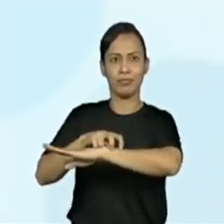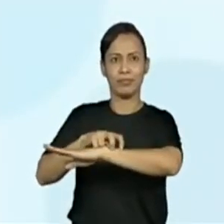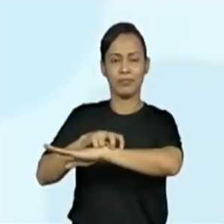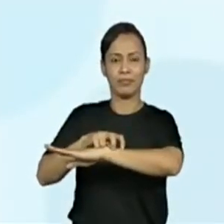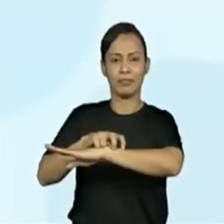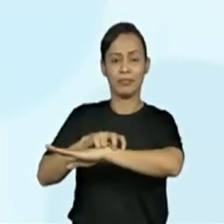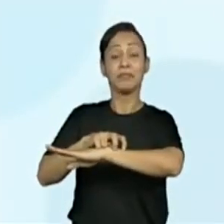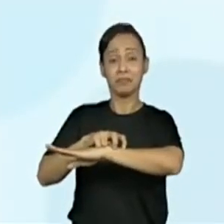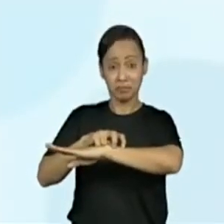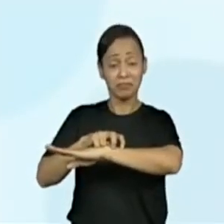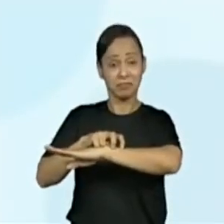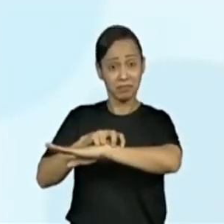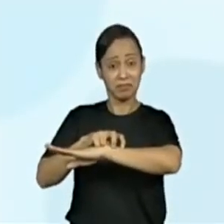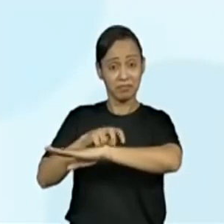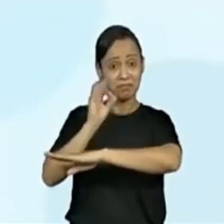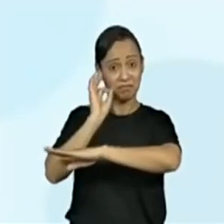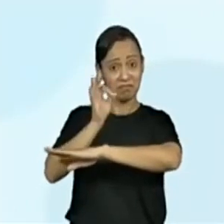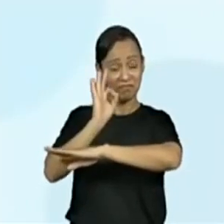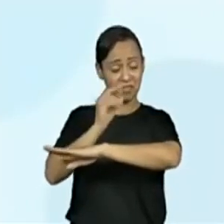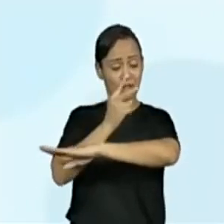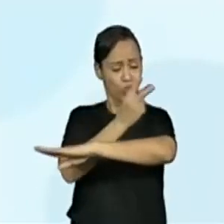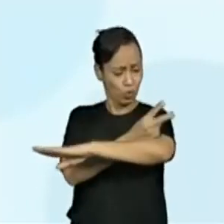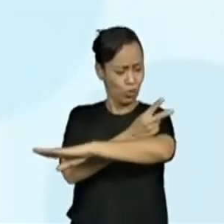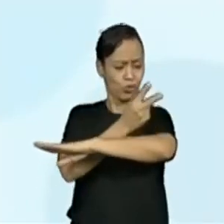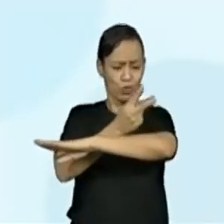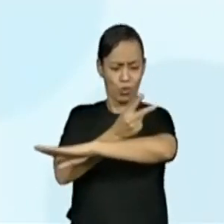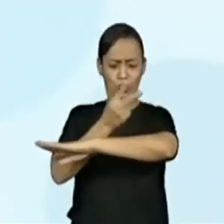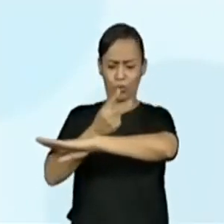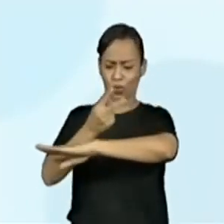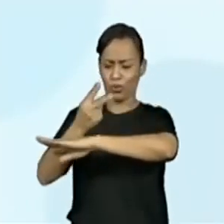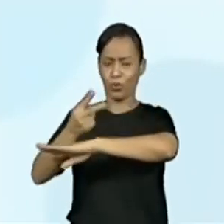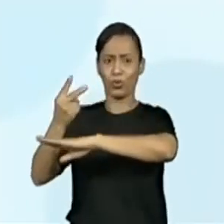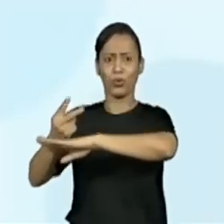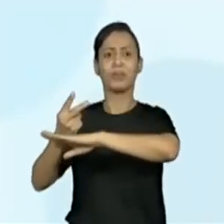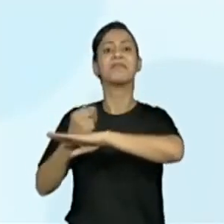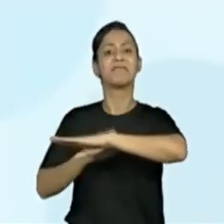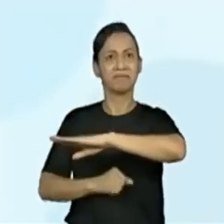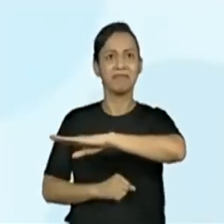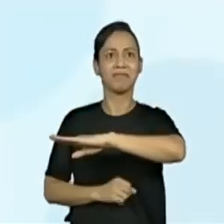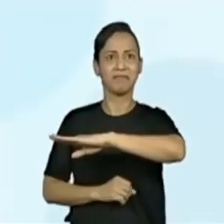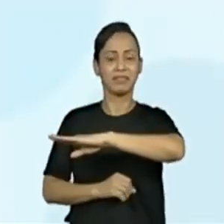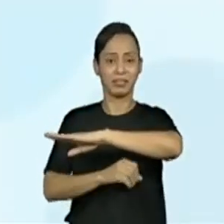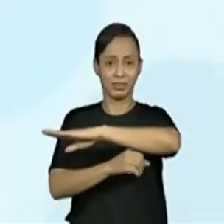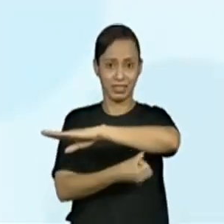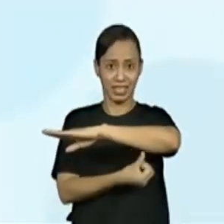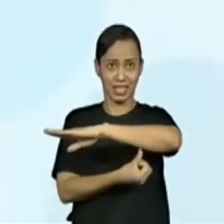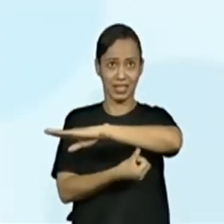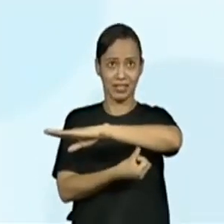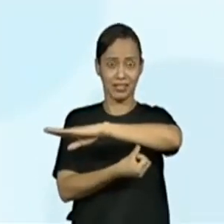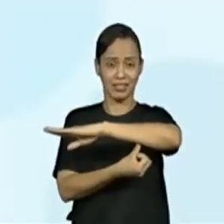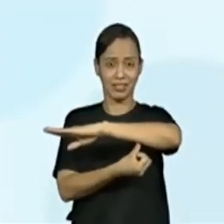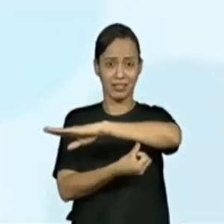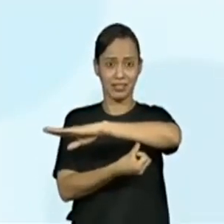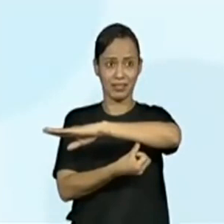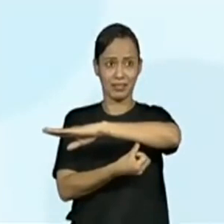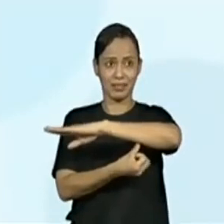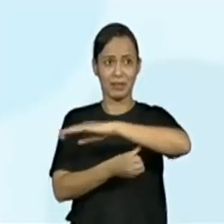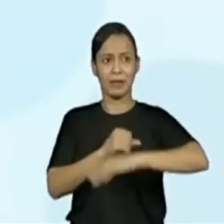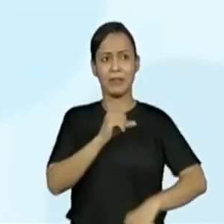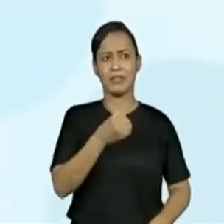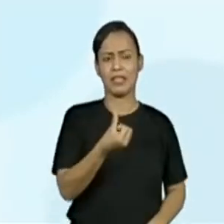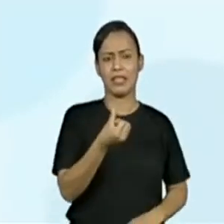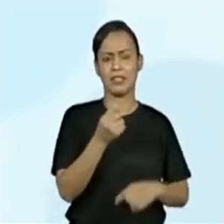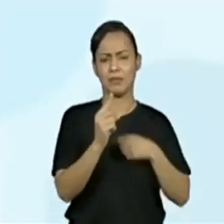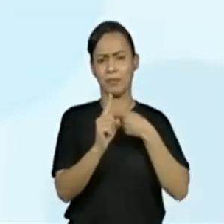Uau, mais um super pulo? Realmente, era o mesmo espaço do último pulo. Então, 6 mais 2